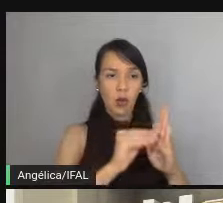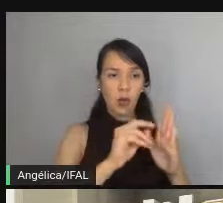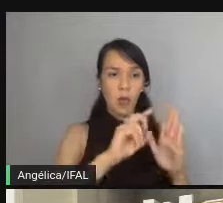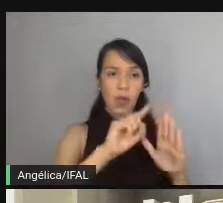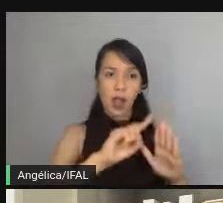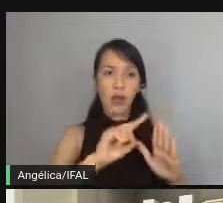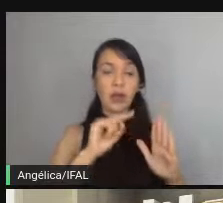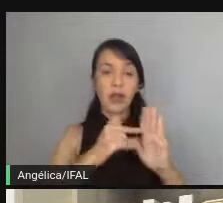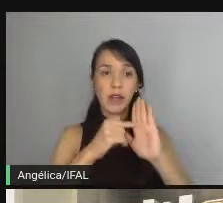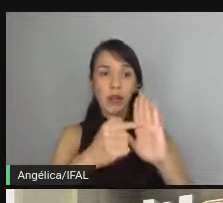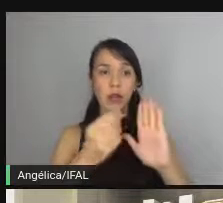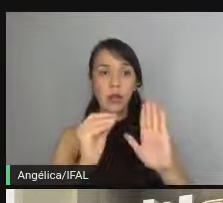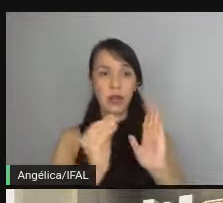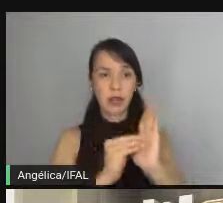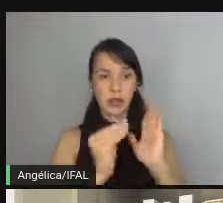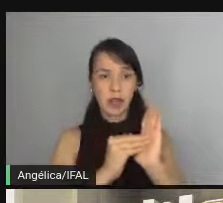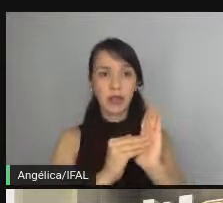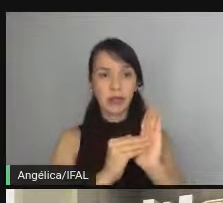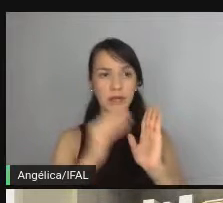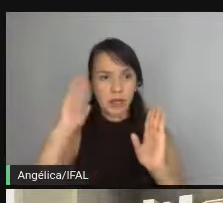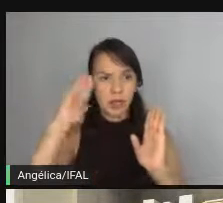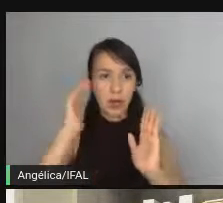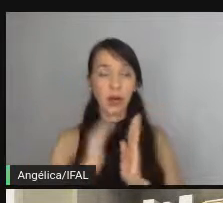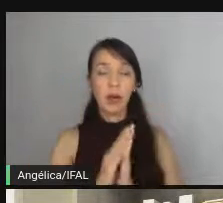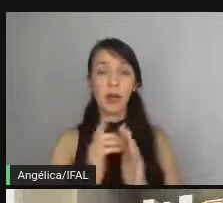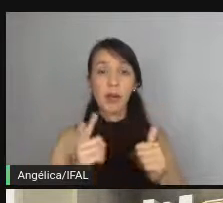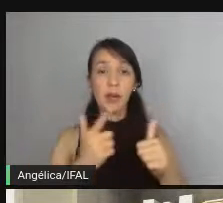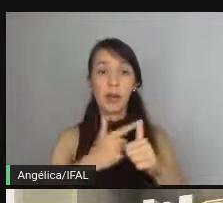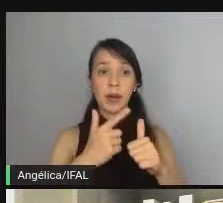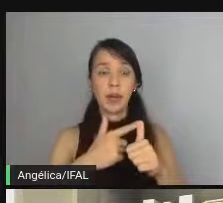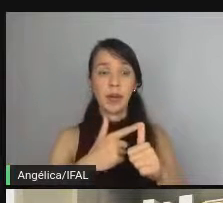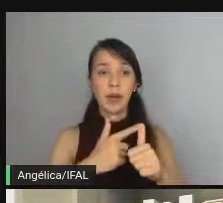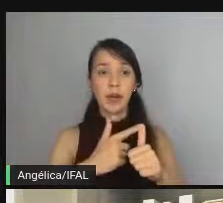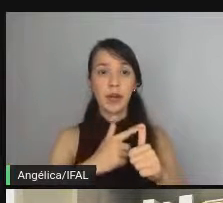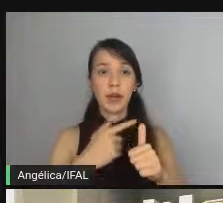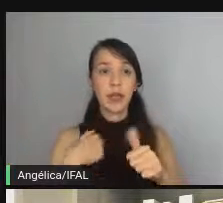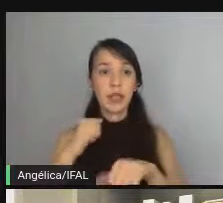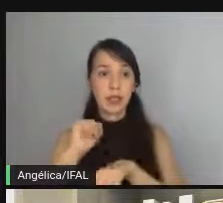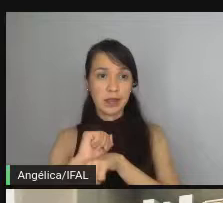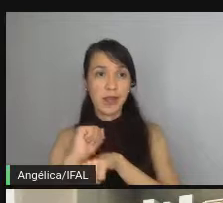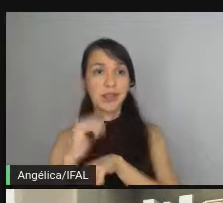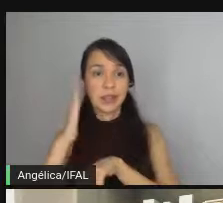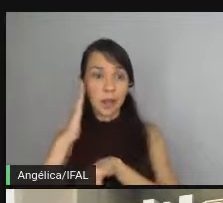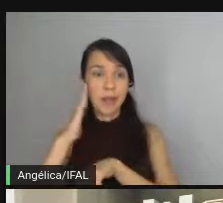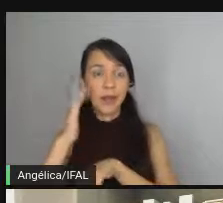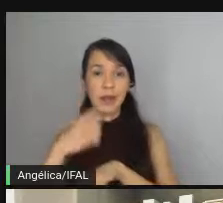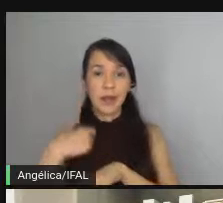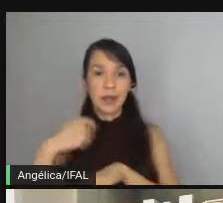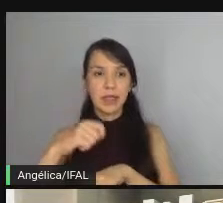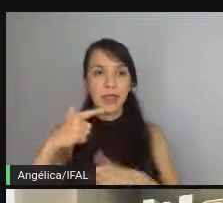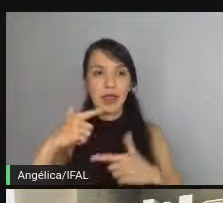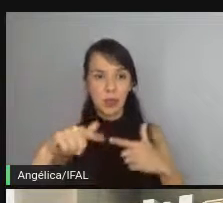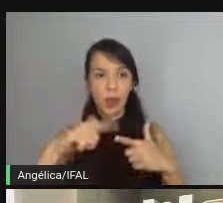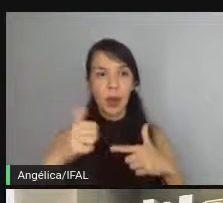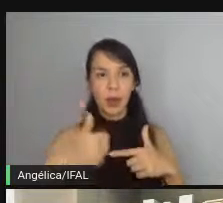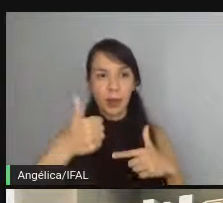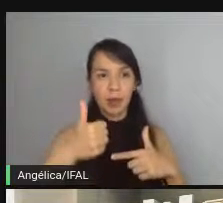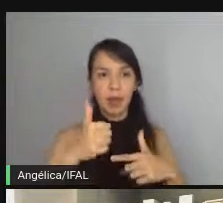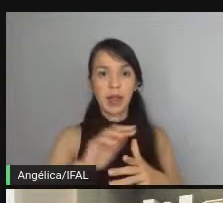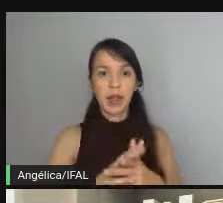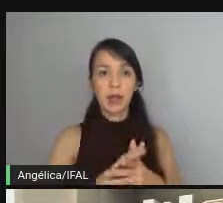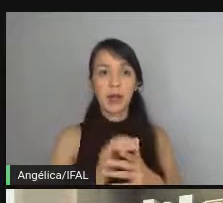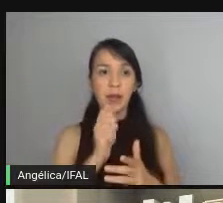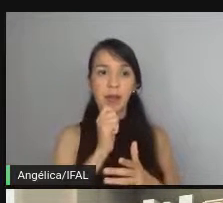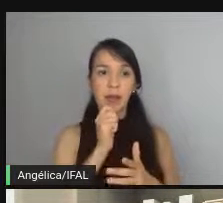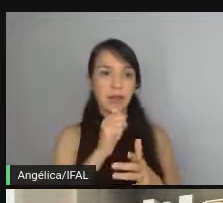pra gente o que que tá faltando sacou primeiro a gente não foi a gente esperava a gente sabia que tinha que dar algum erro referente ao resp porque não foi